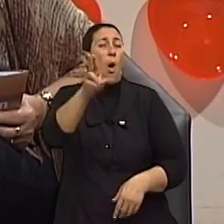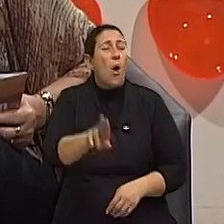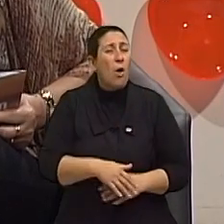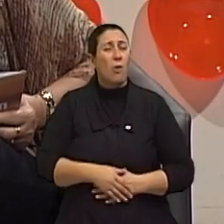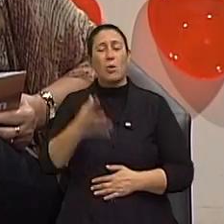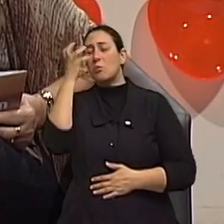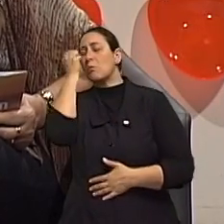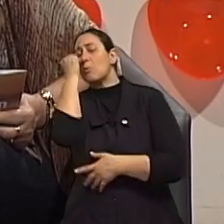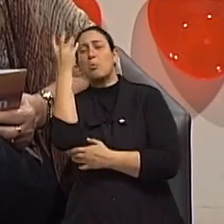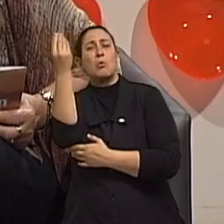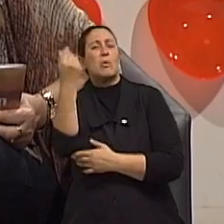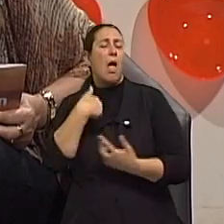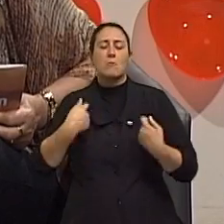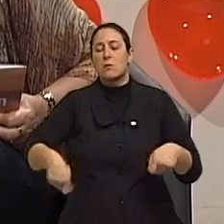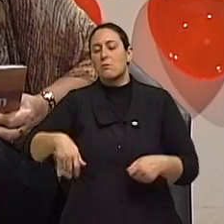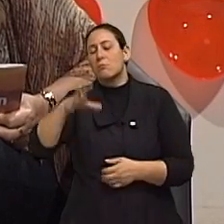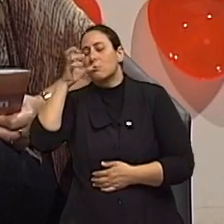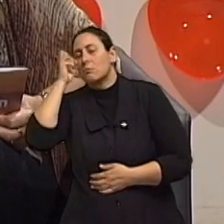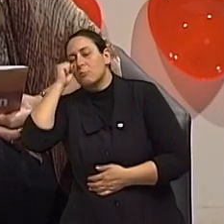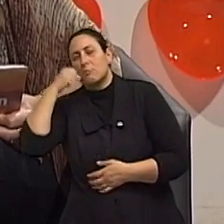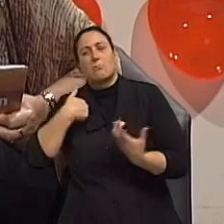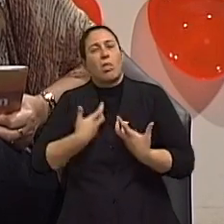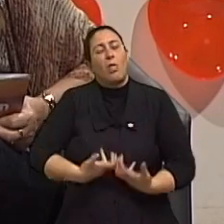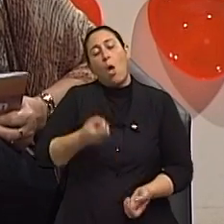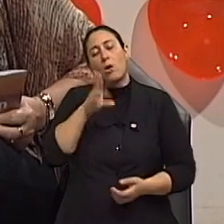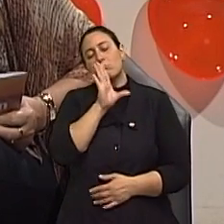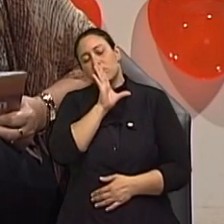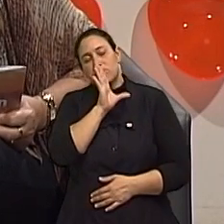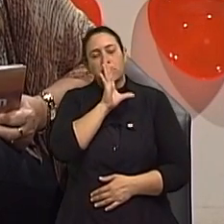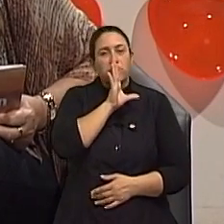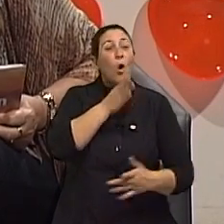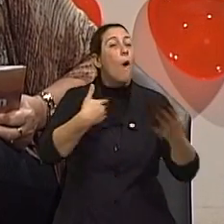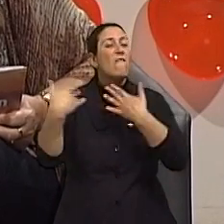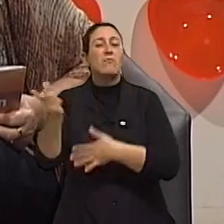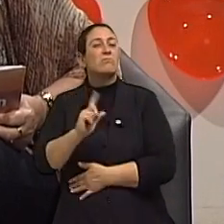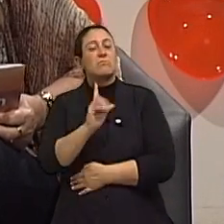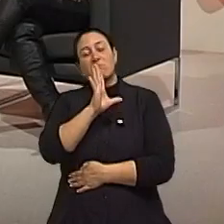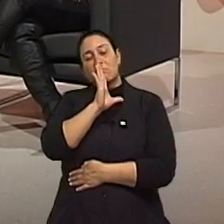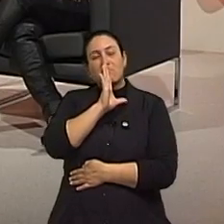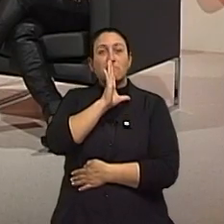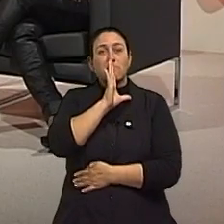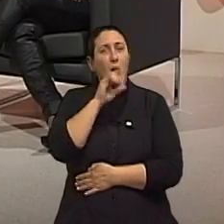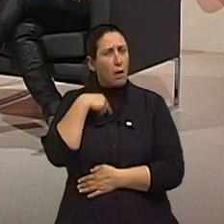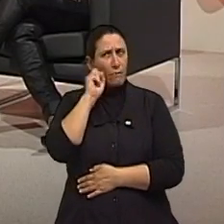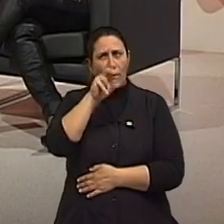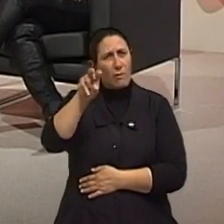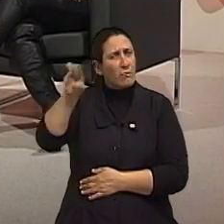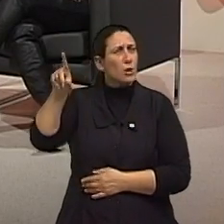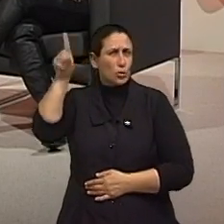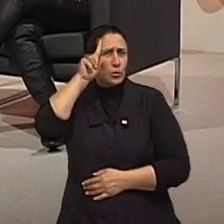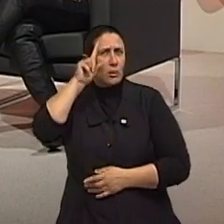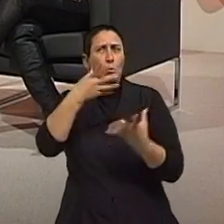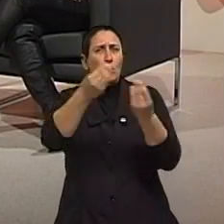muito, além da conta, ou de ficar calado, não participar das conversas. Eu estou dando dados que a gente vê no dia a dia nas